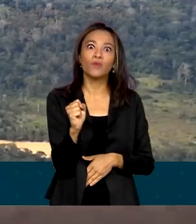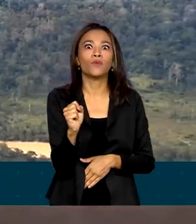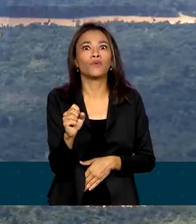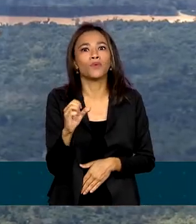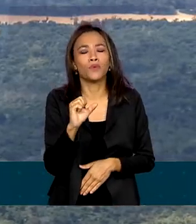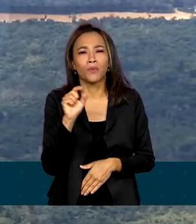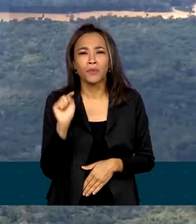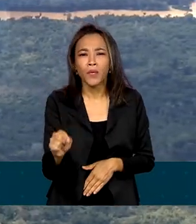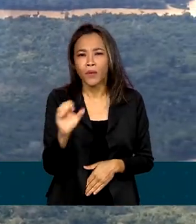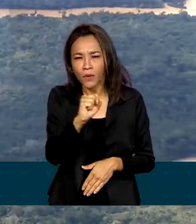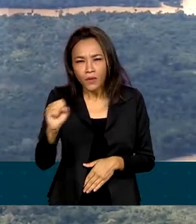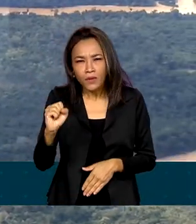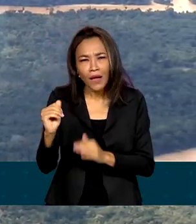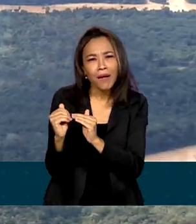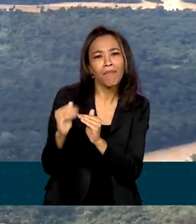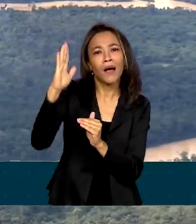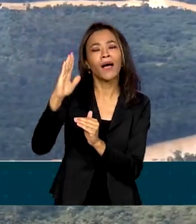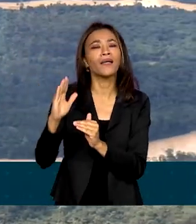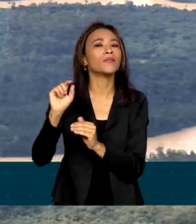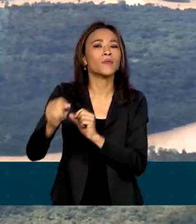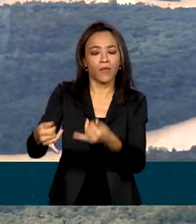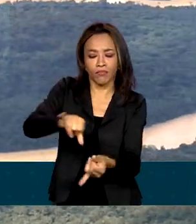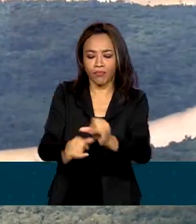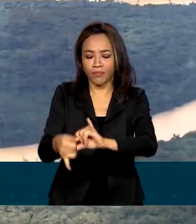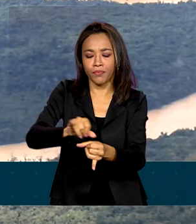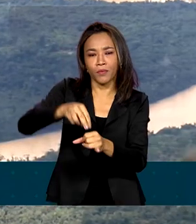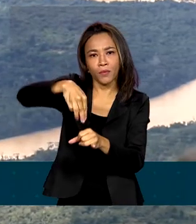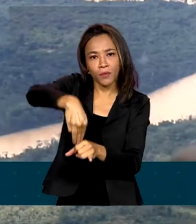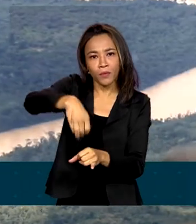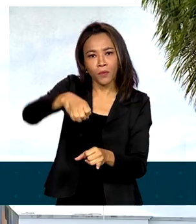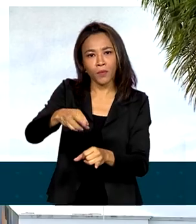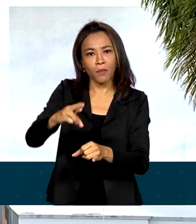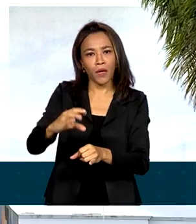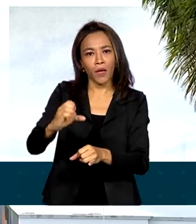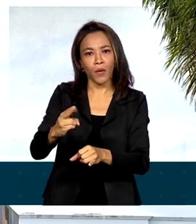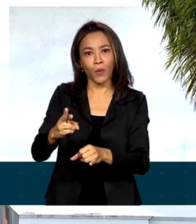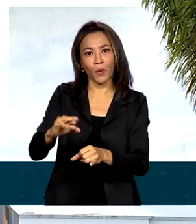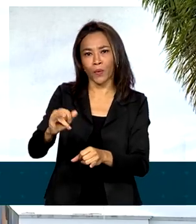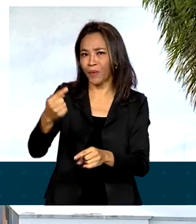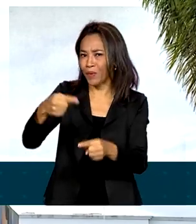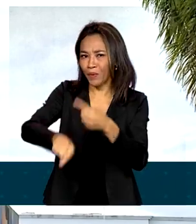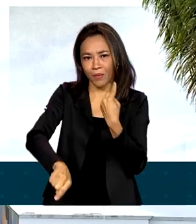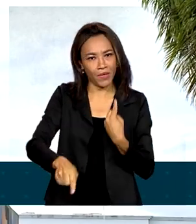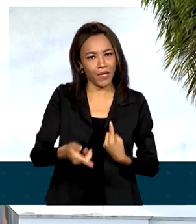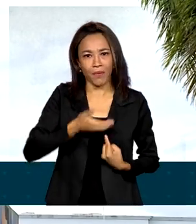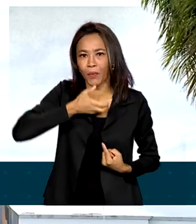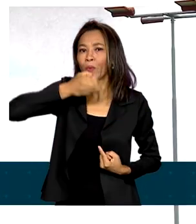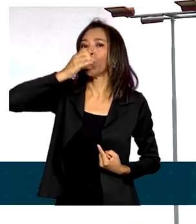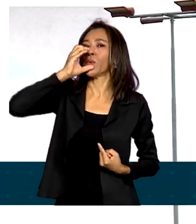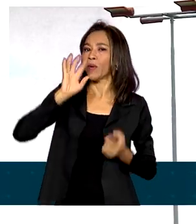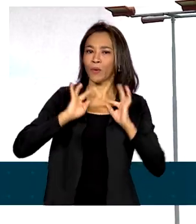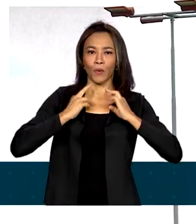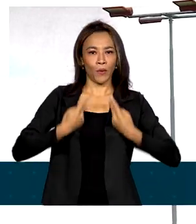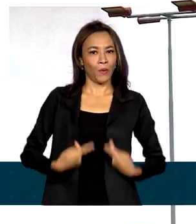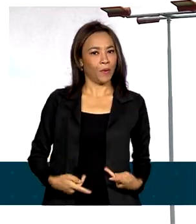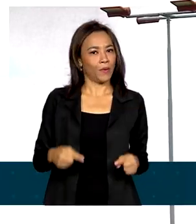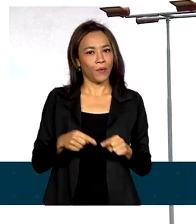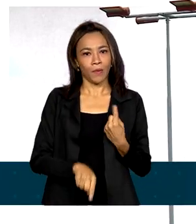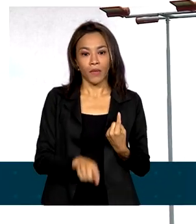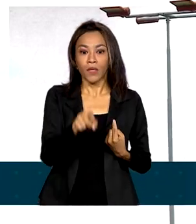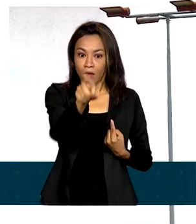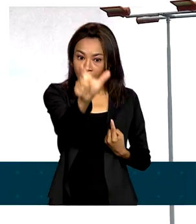mercúrio do que o valor estipulado como máximo para consumo humano. O garimpo faz parte da cultura e da formação